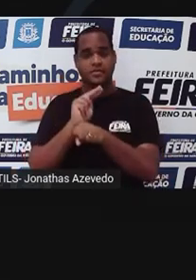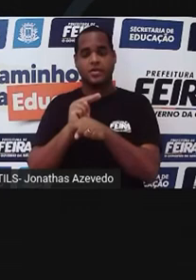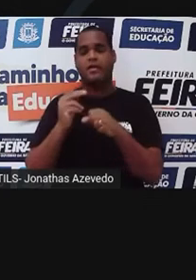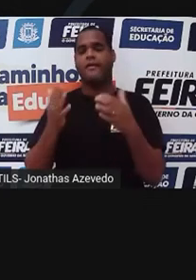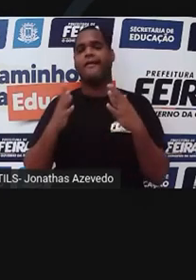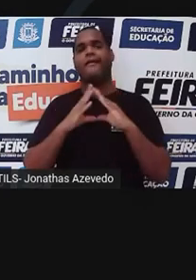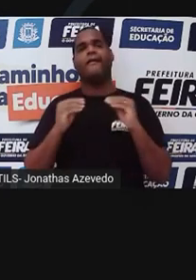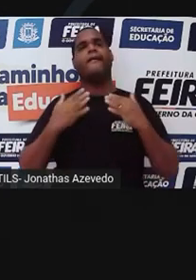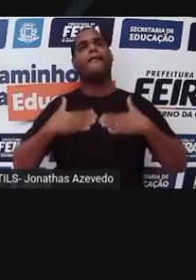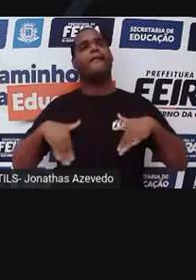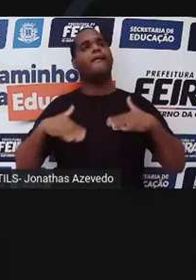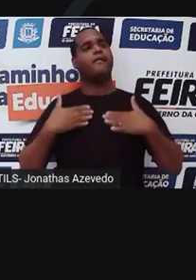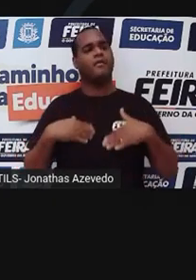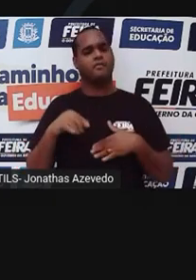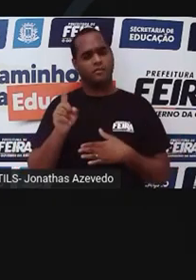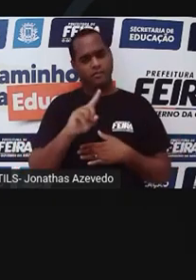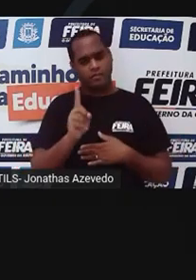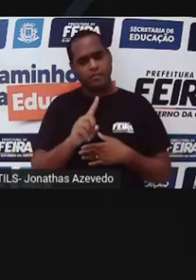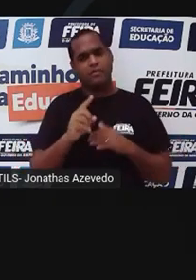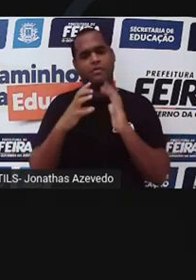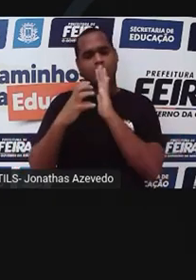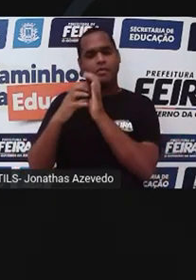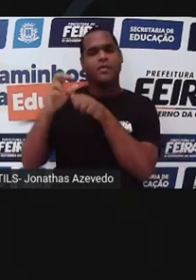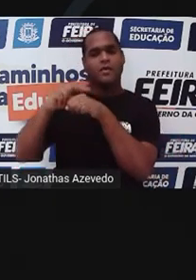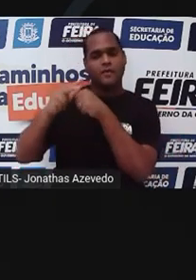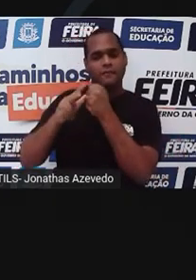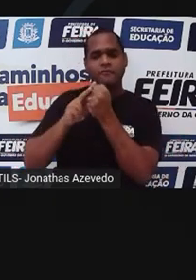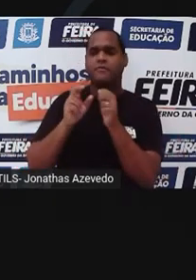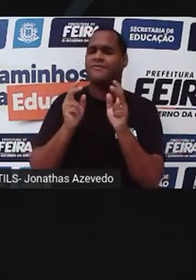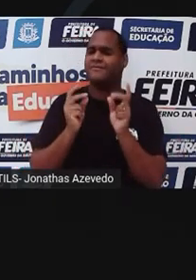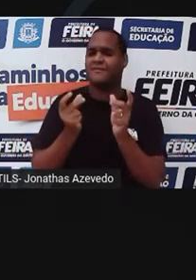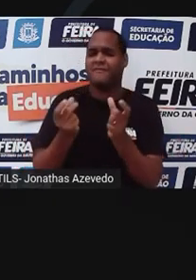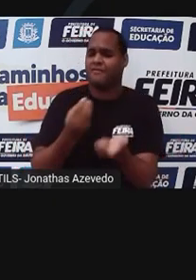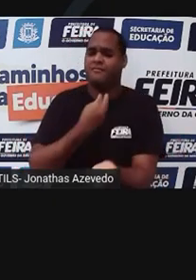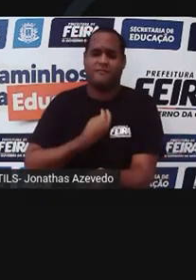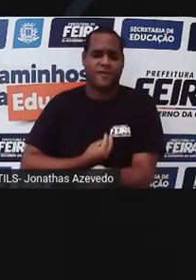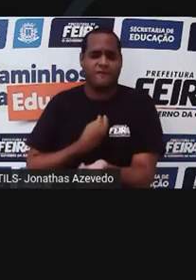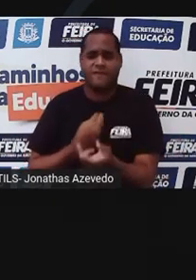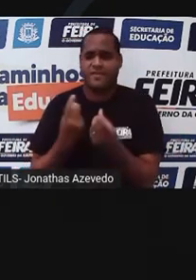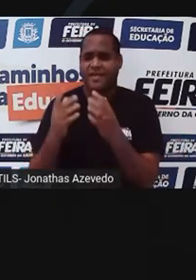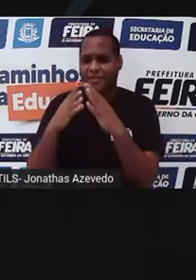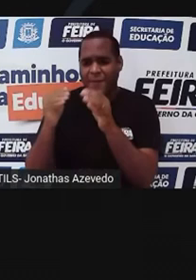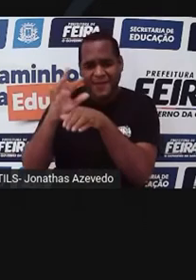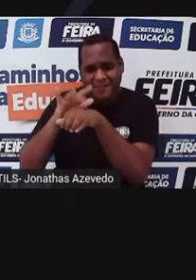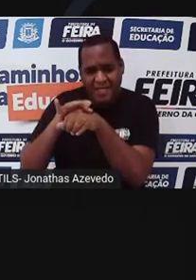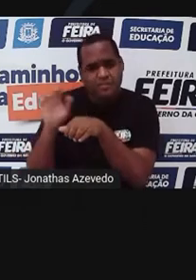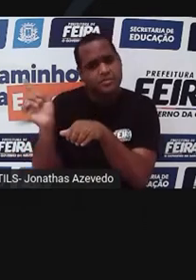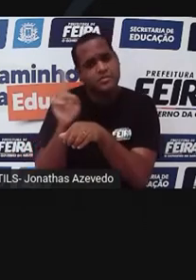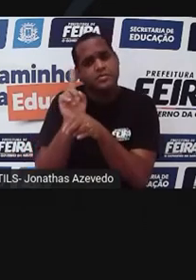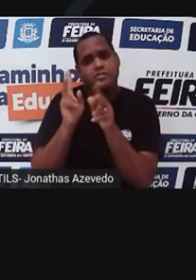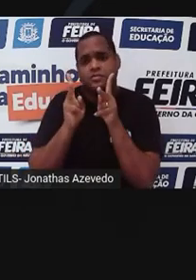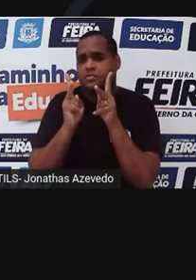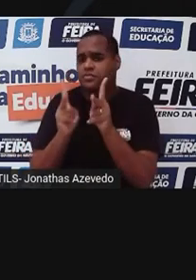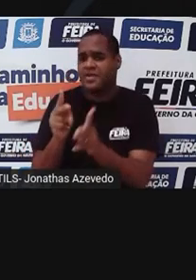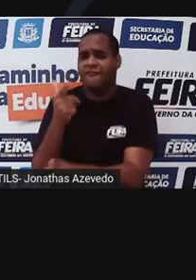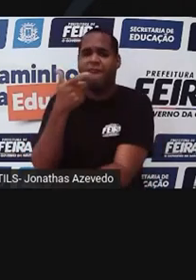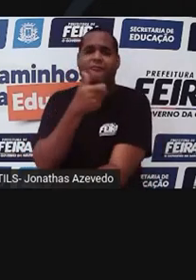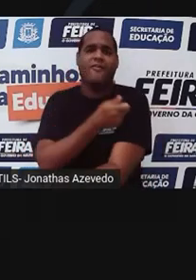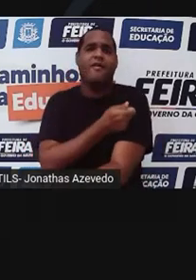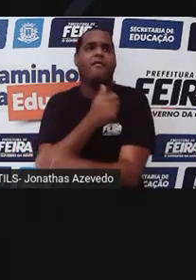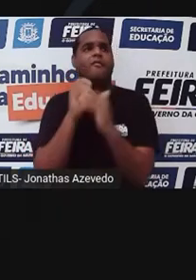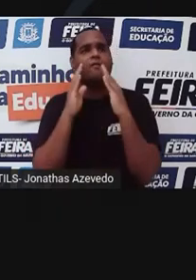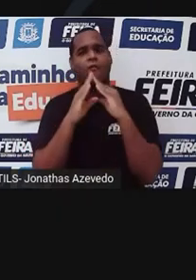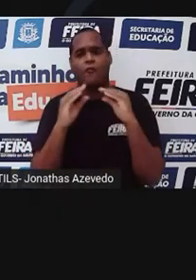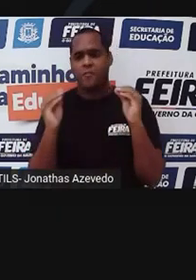nenhuma, porque você adquire o vírus, vai carregar pelo resto da vida. Não há perspectiva de uma vacina que